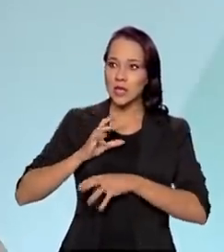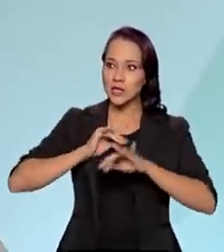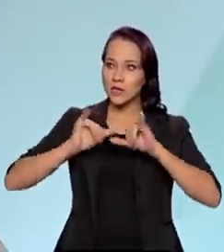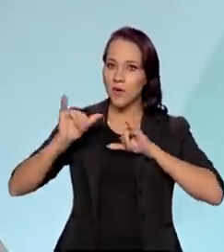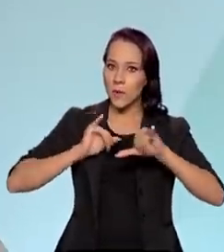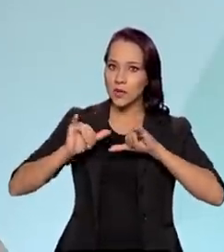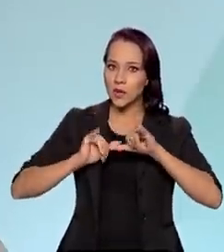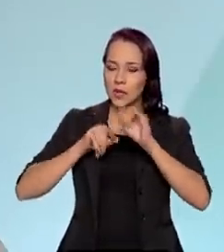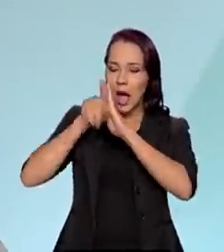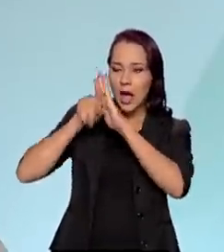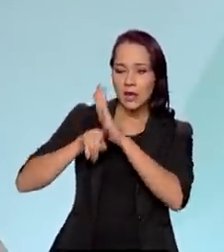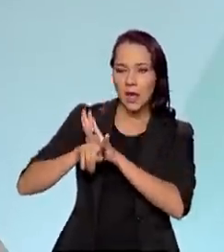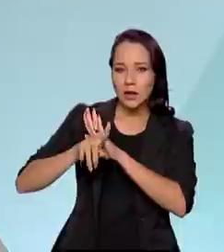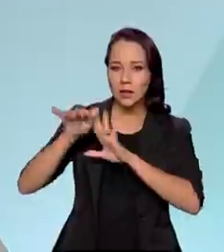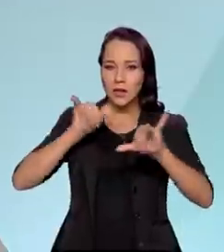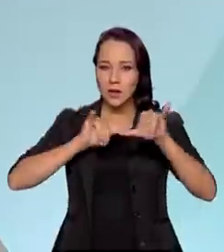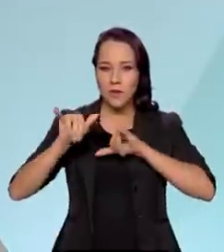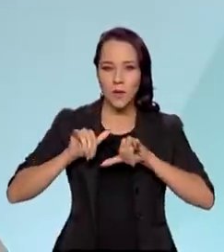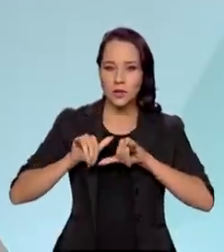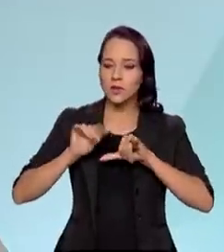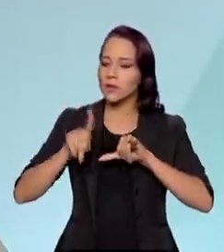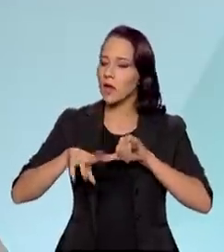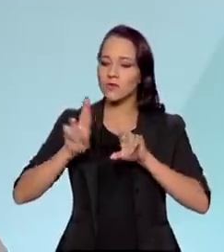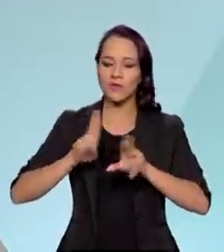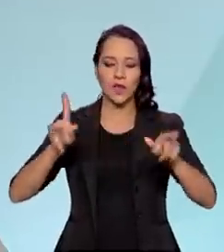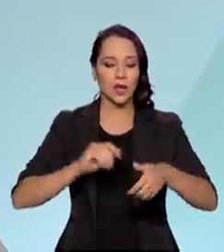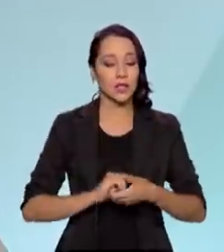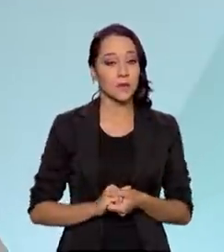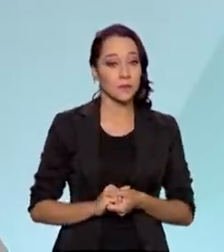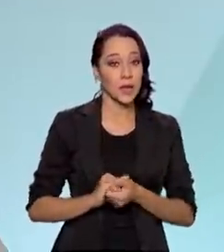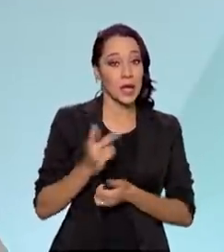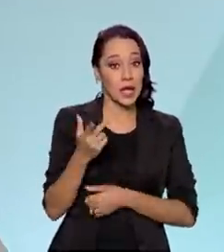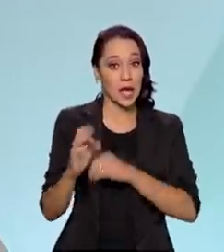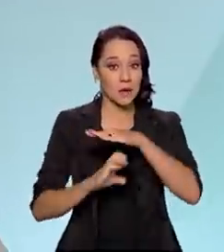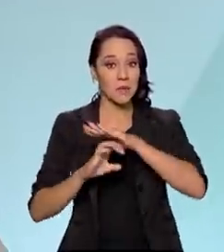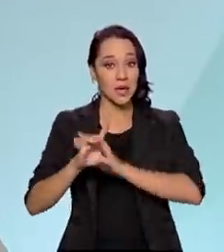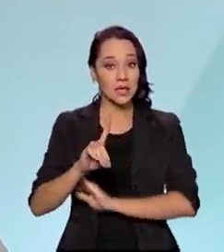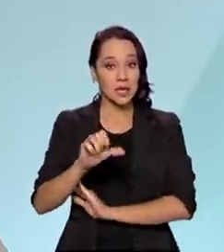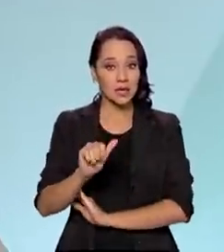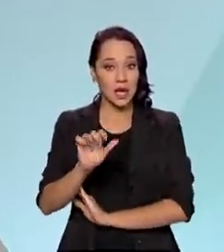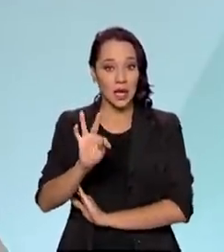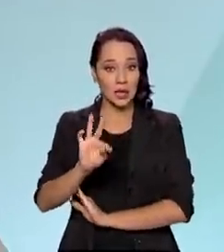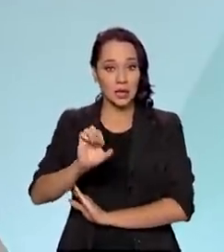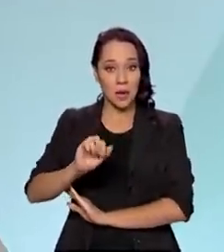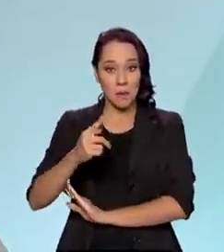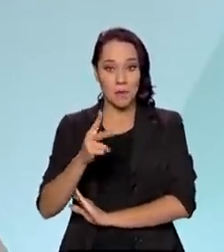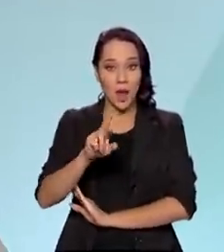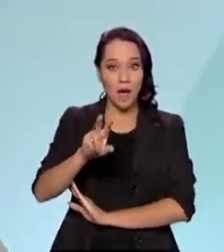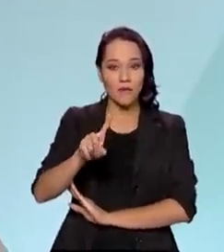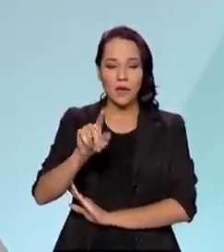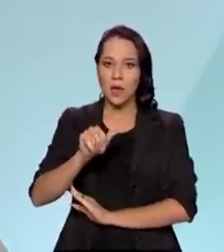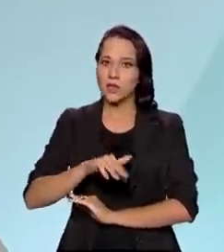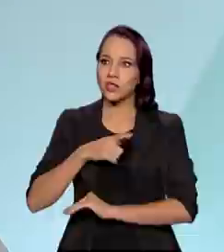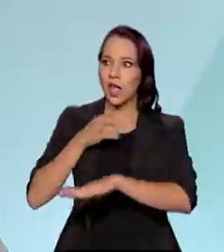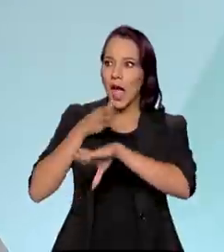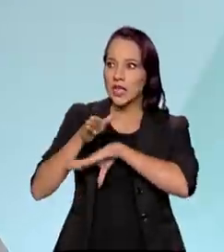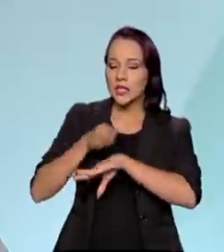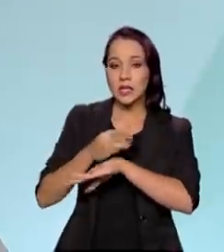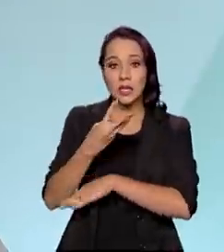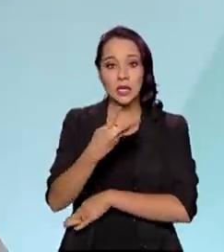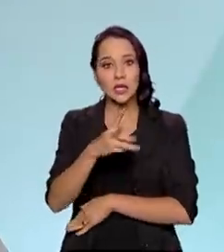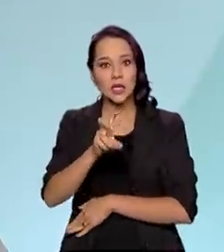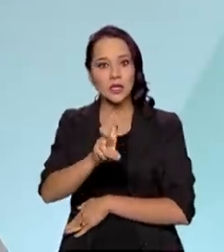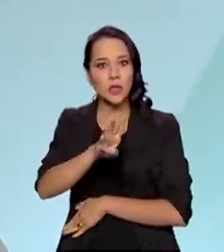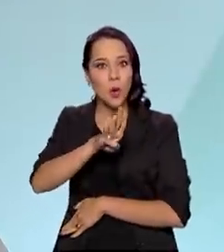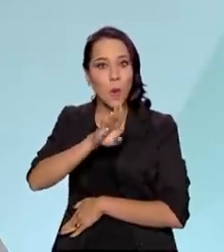a análise de dados faz toda a diferença. E a Dataprev está em uma situação privilegiada. Nós temos acesso a 35 bilhões